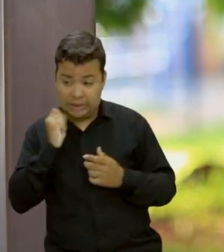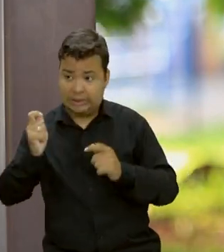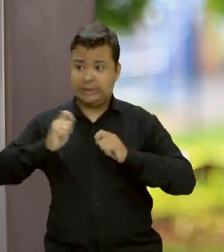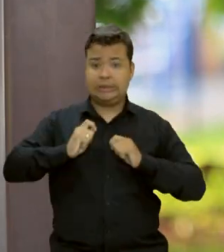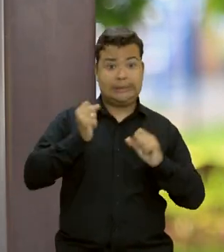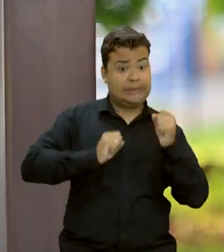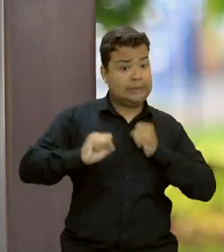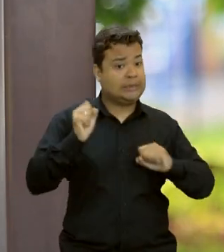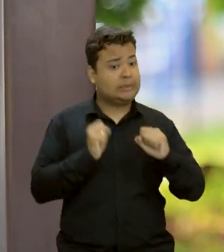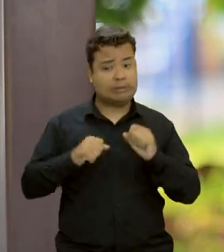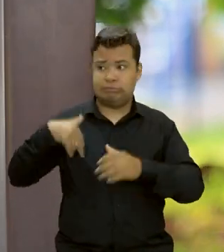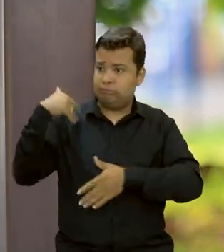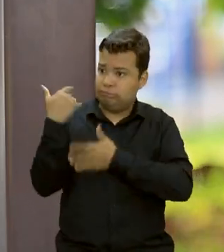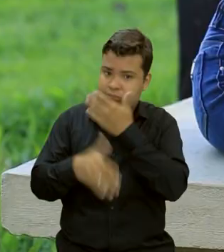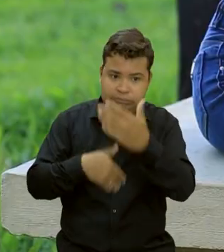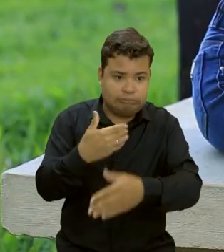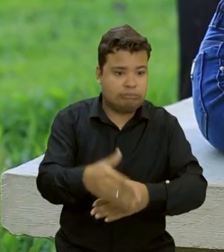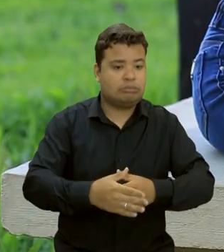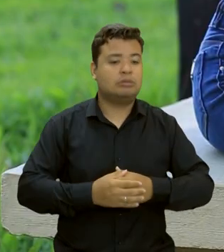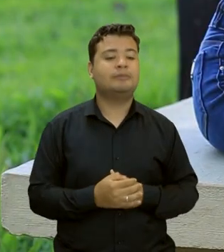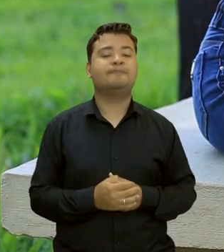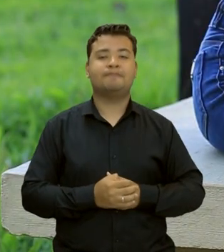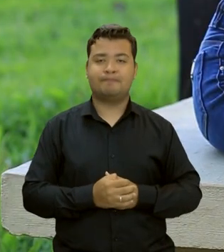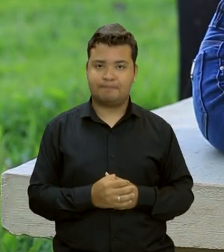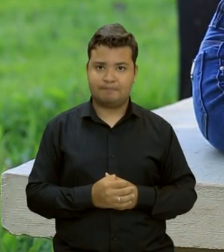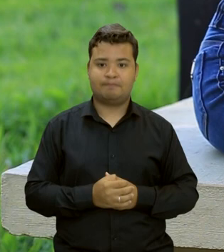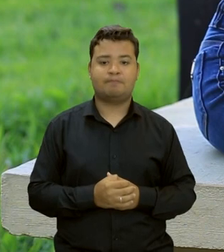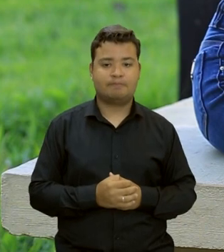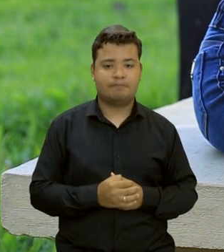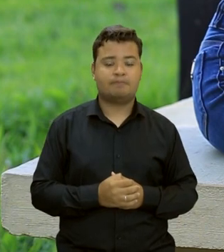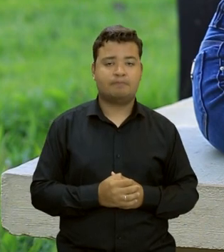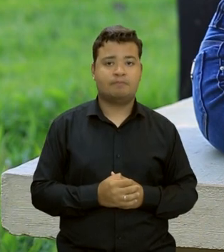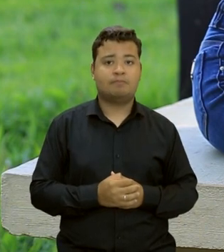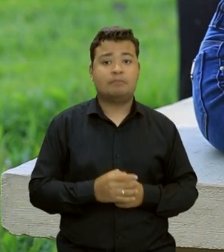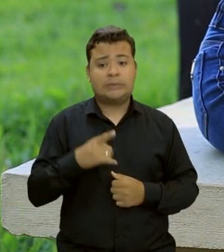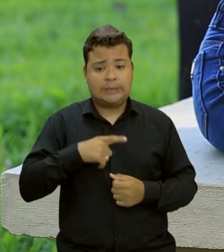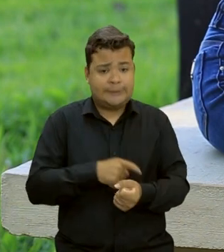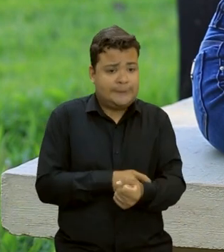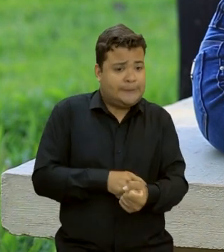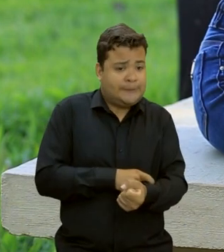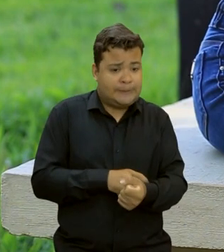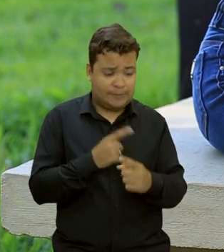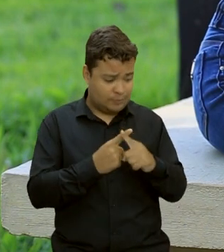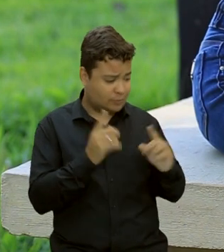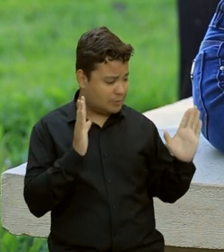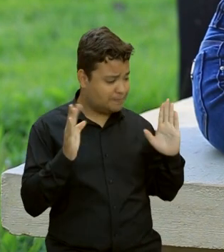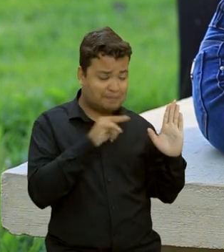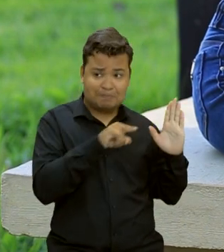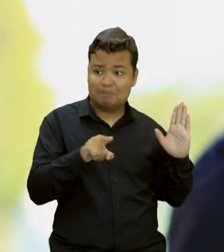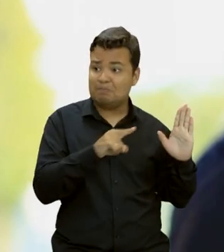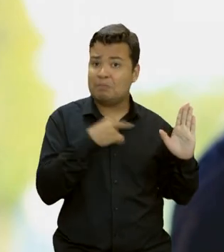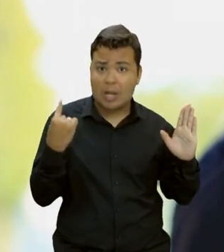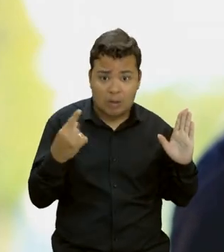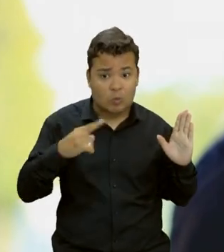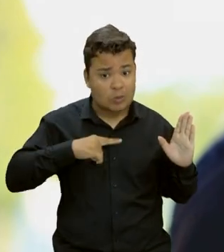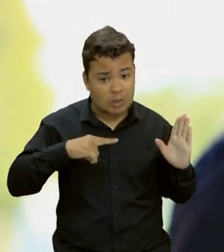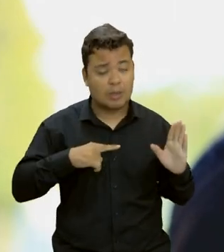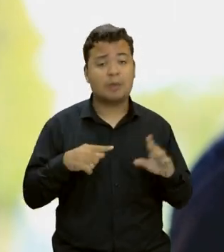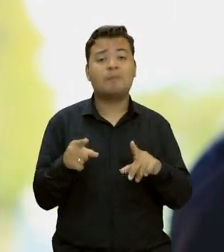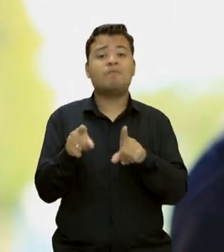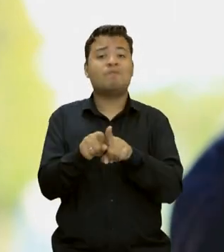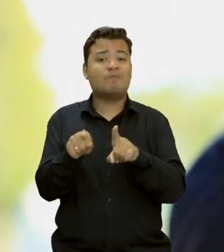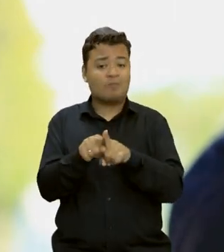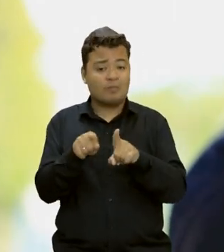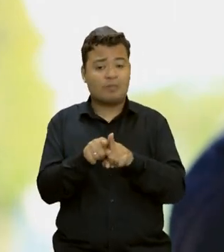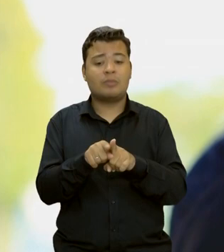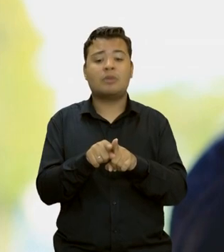uma coisa vai desencadeando a outra. A gente fica tensa por conta de prazos que a gente tem que dar conta, gente fica tensa por conta de